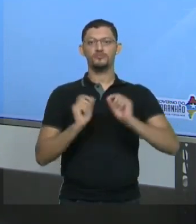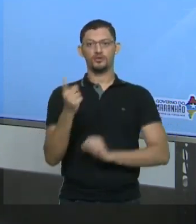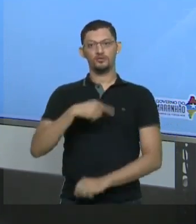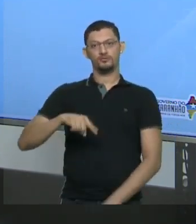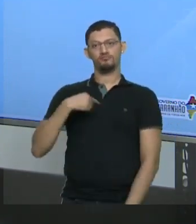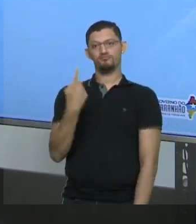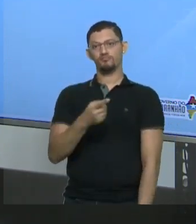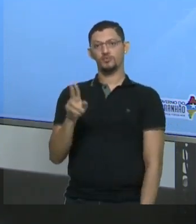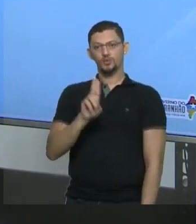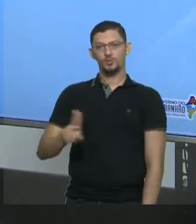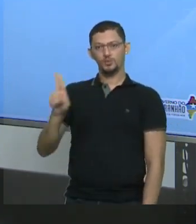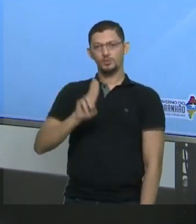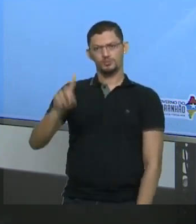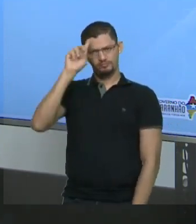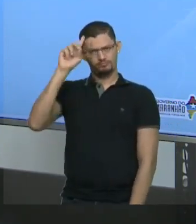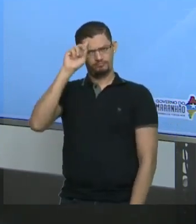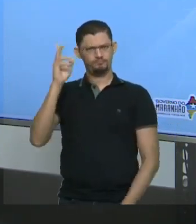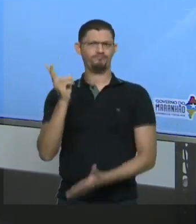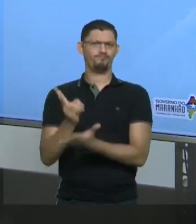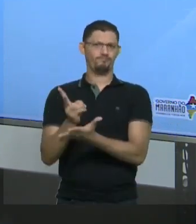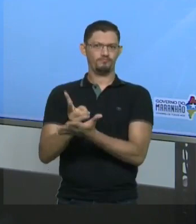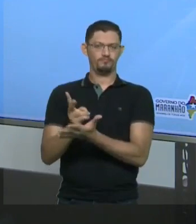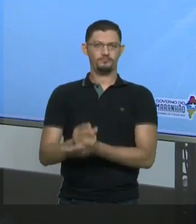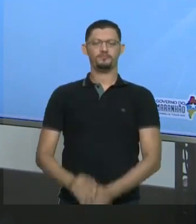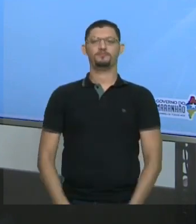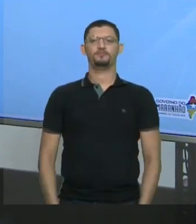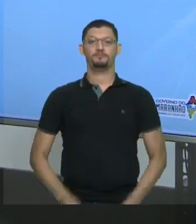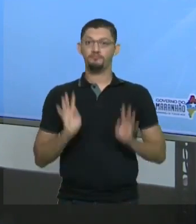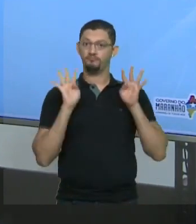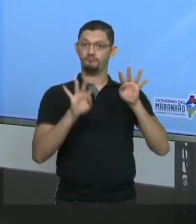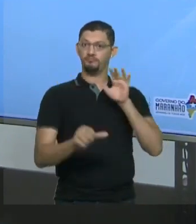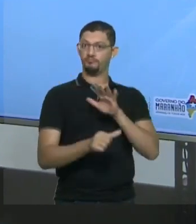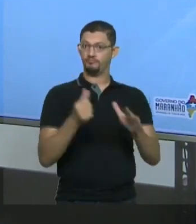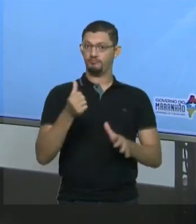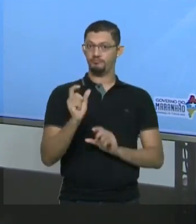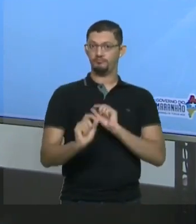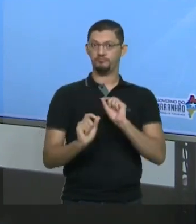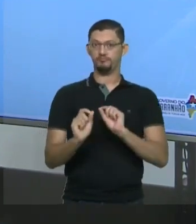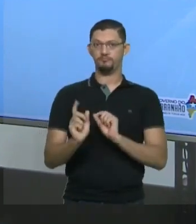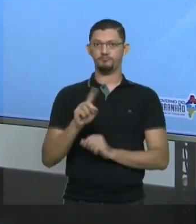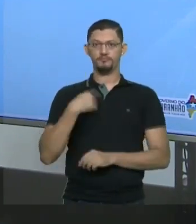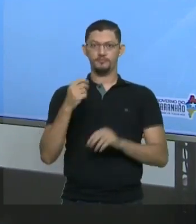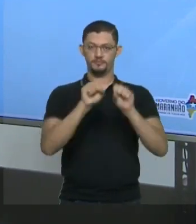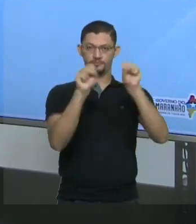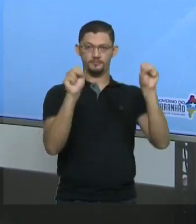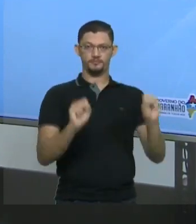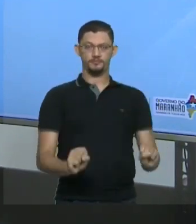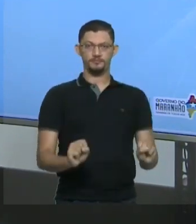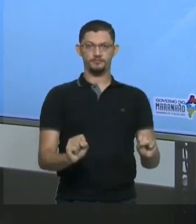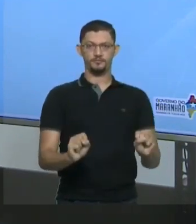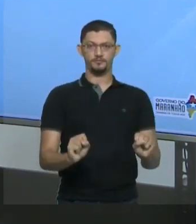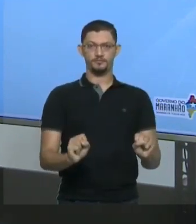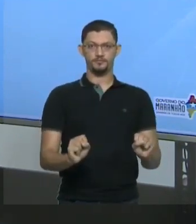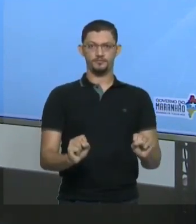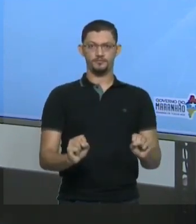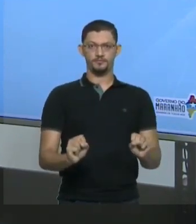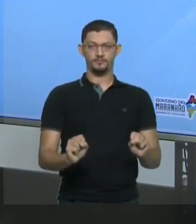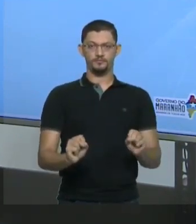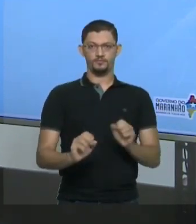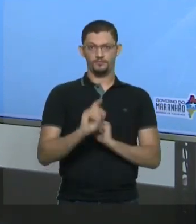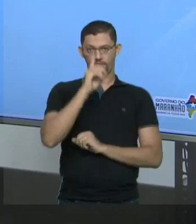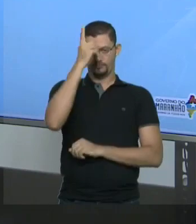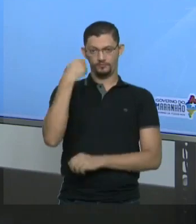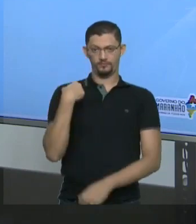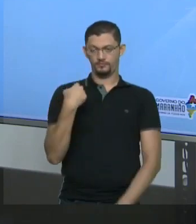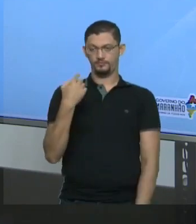usamos o dia a dia. Então, olha só. Primeiro, o nosso sistema foi concebido pelos